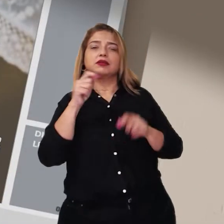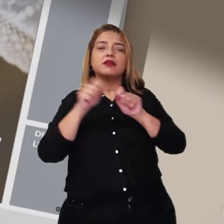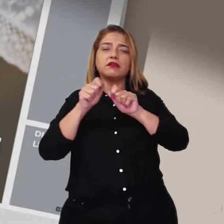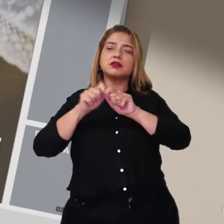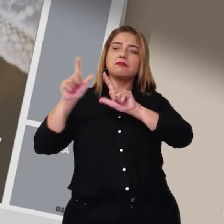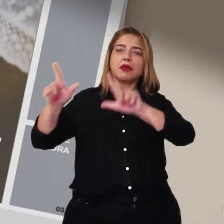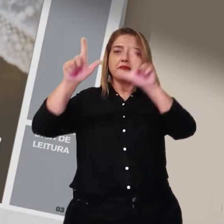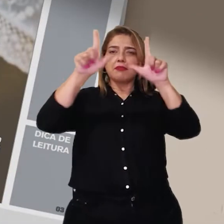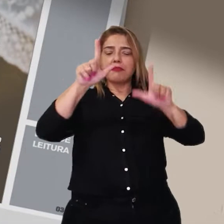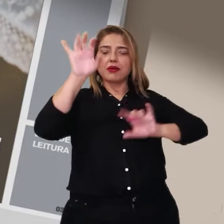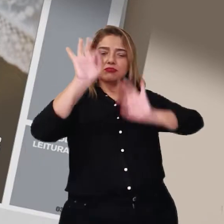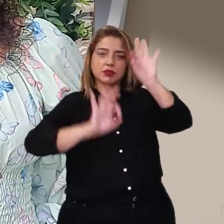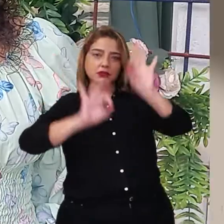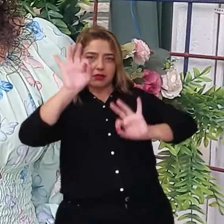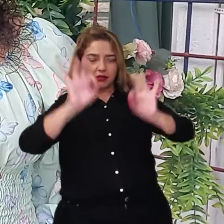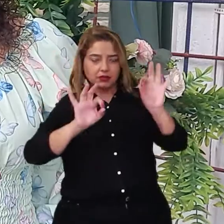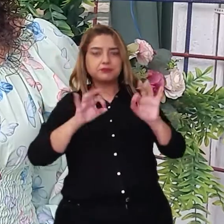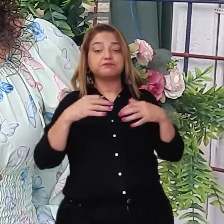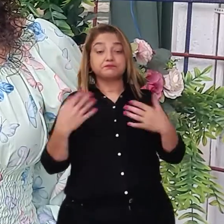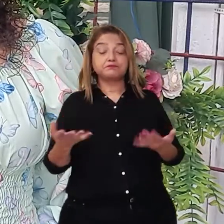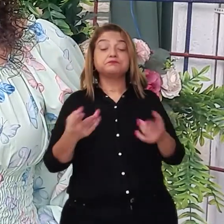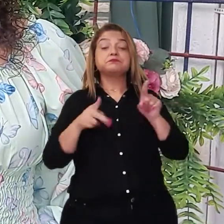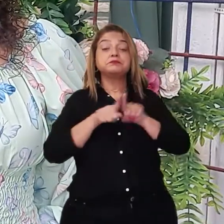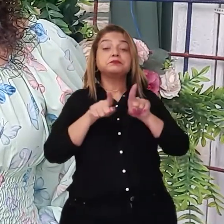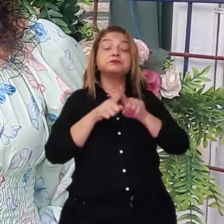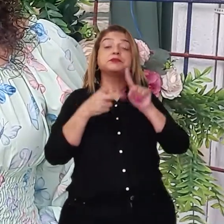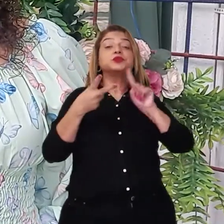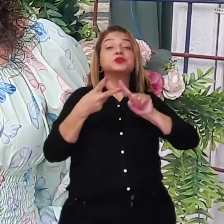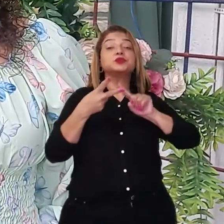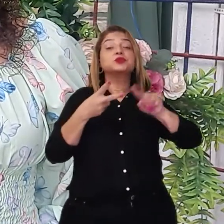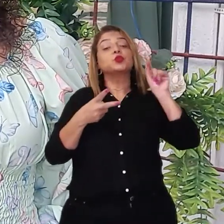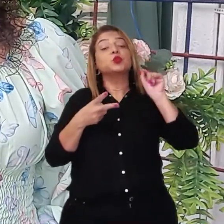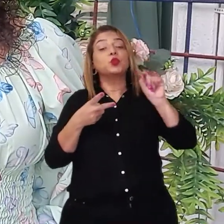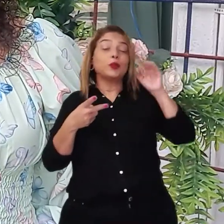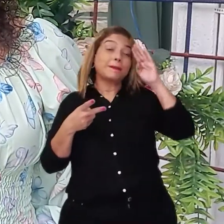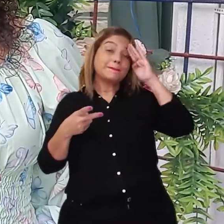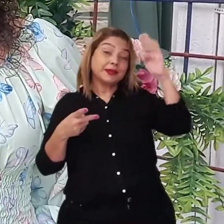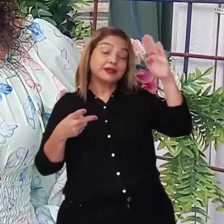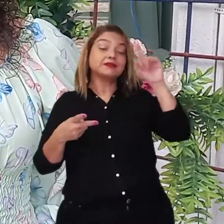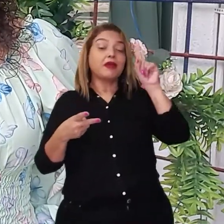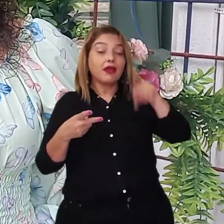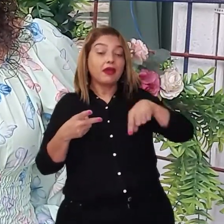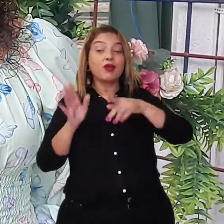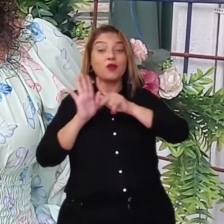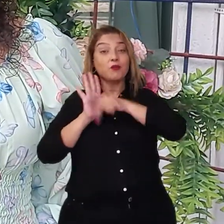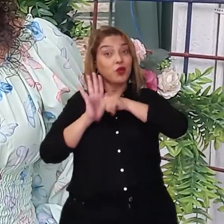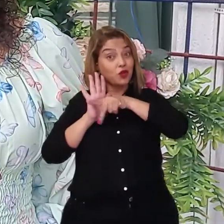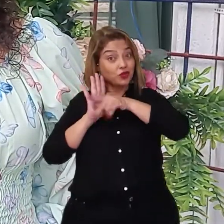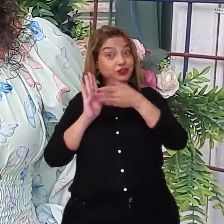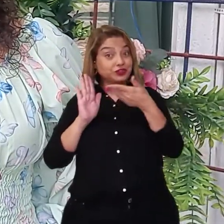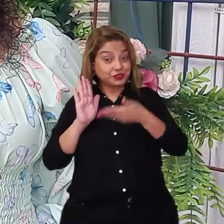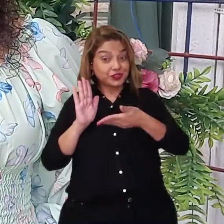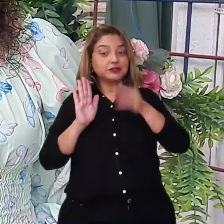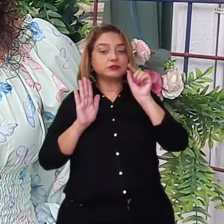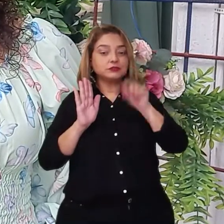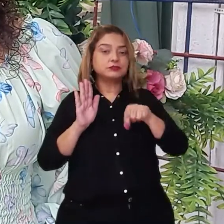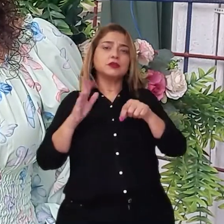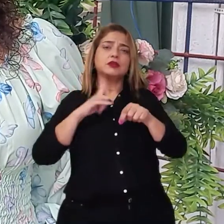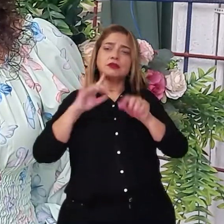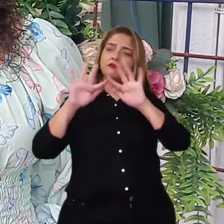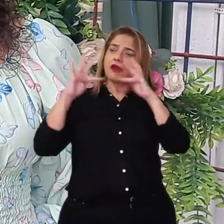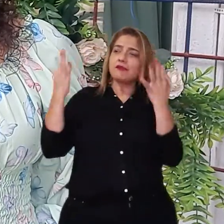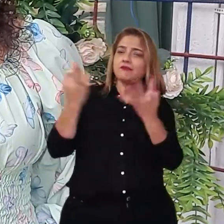Adobe Illustrator, essas coisas. E o segundo ponto principal é o projeto em si, o engajamento com as